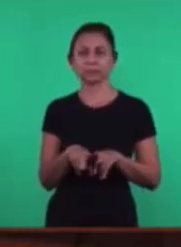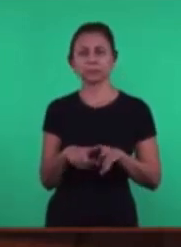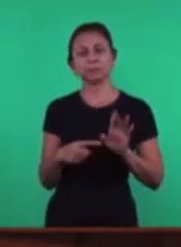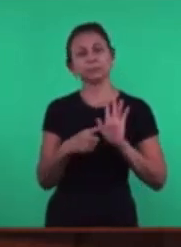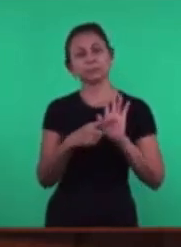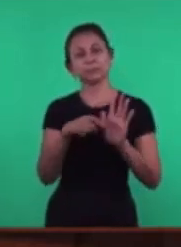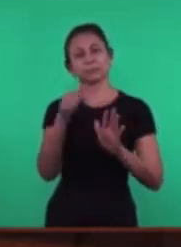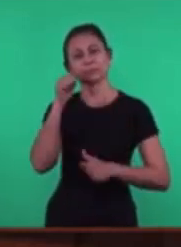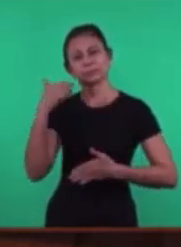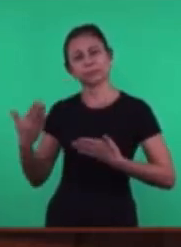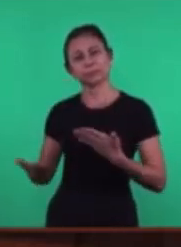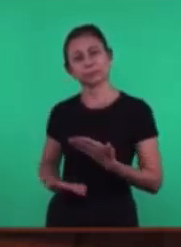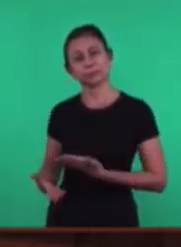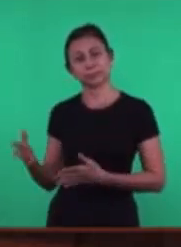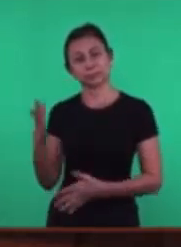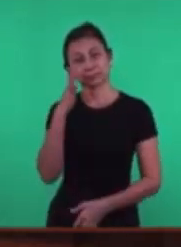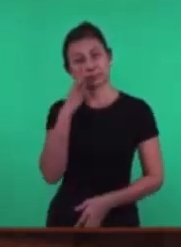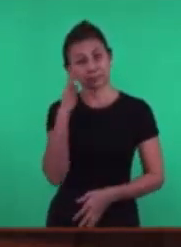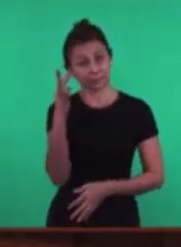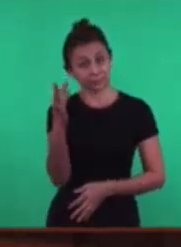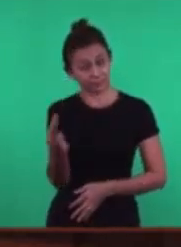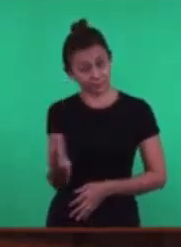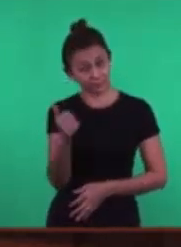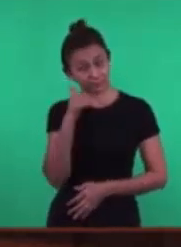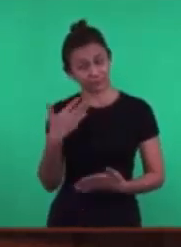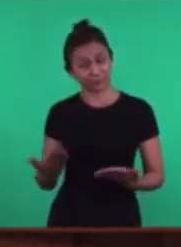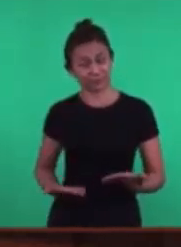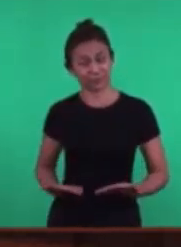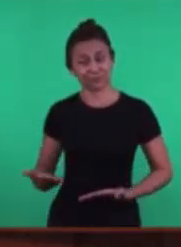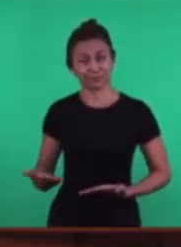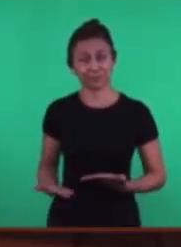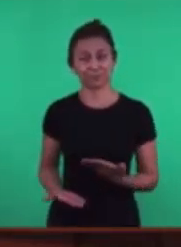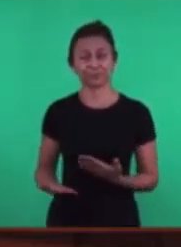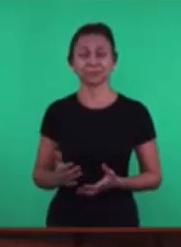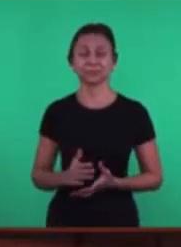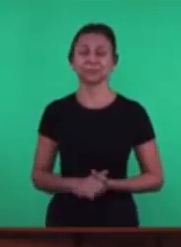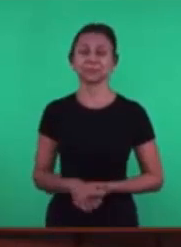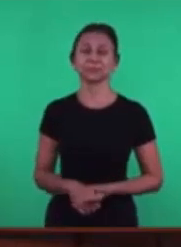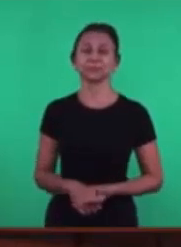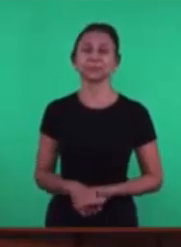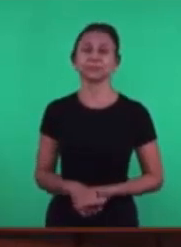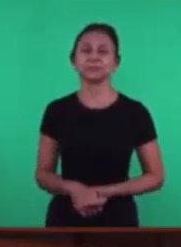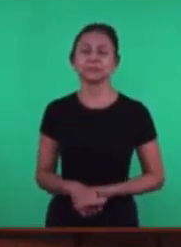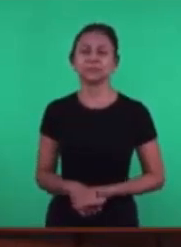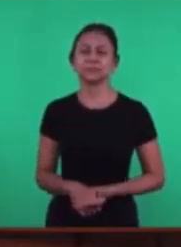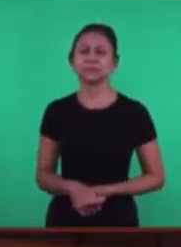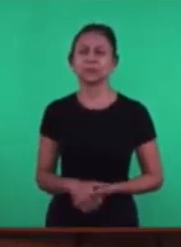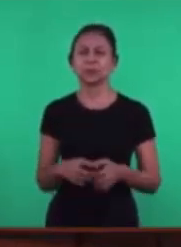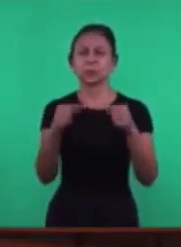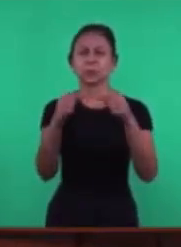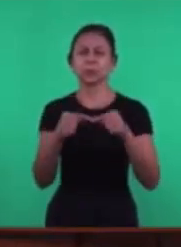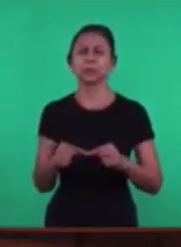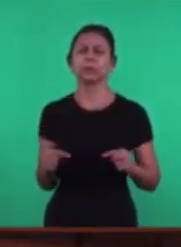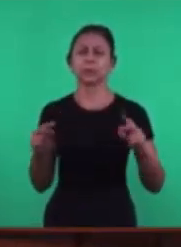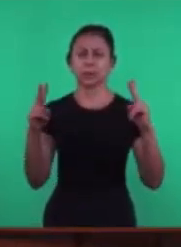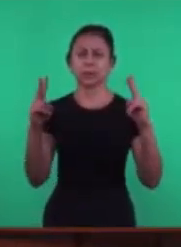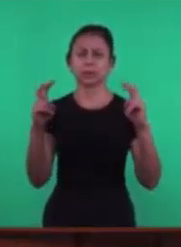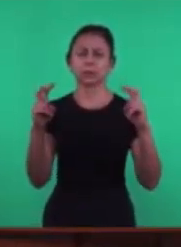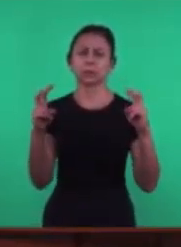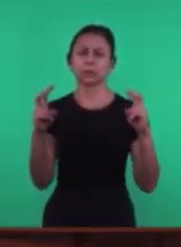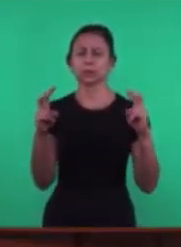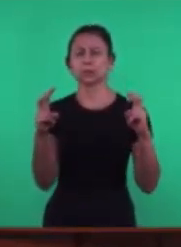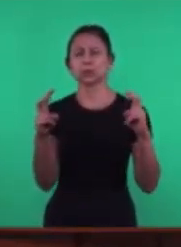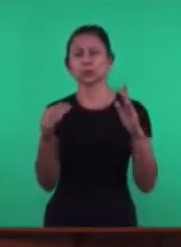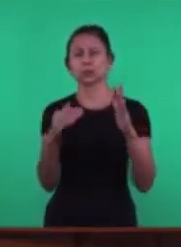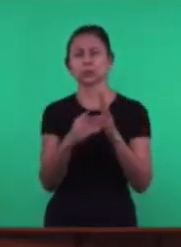Convidar agora a atenção das nossas irmãs As senhoras da igreja Com relação ao assunto que foi abordado Na